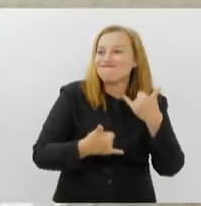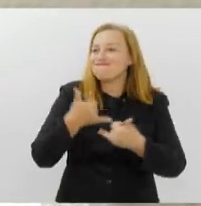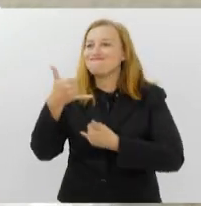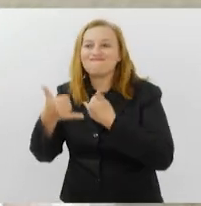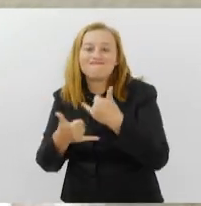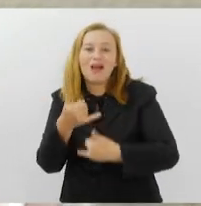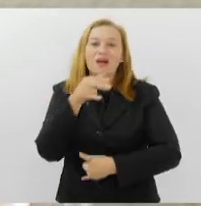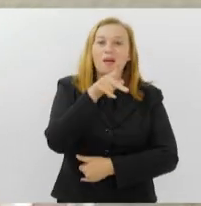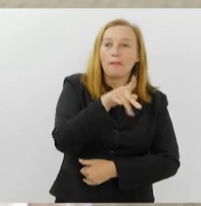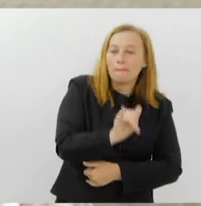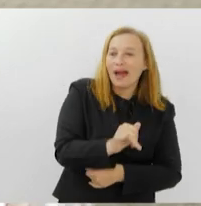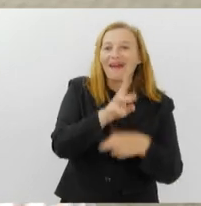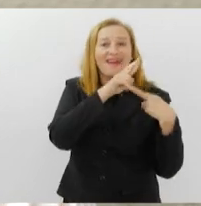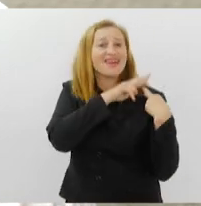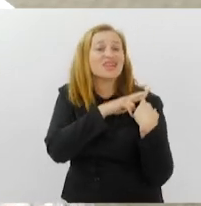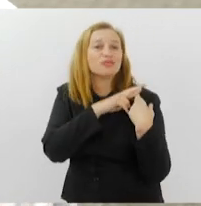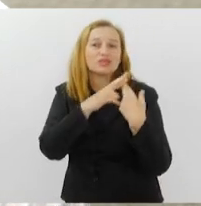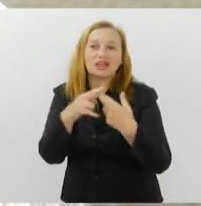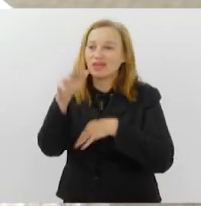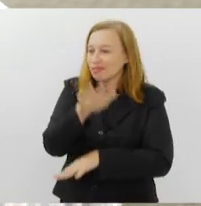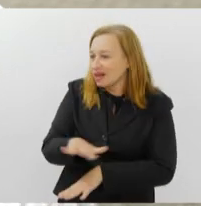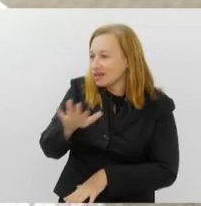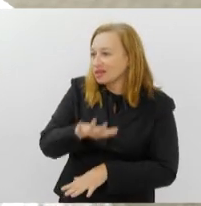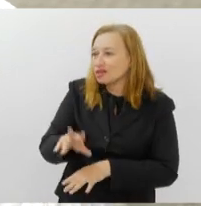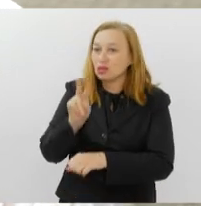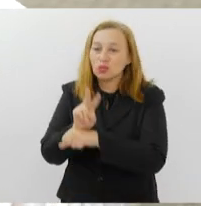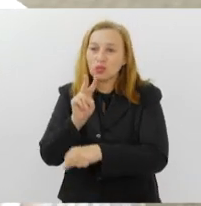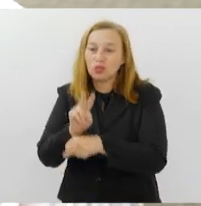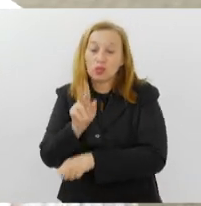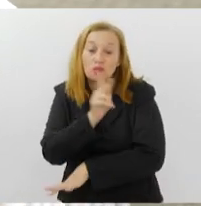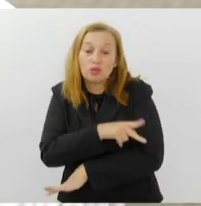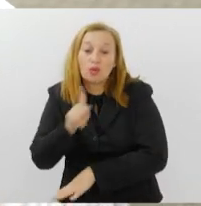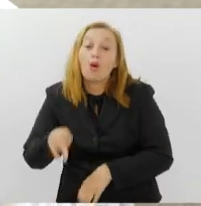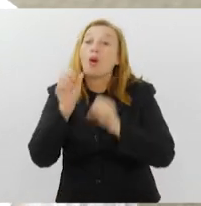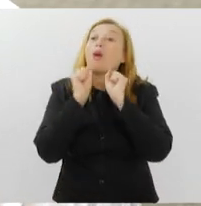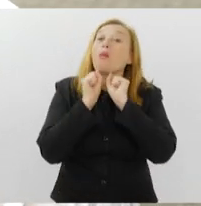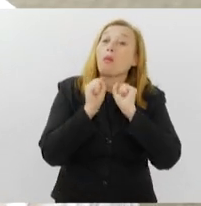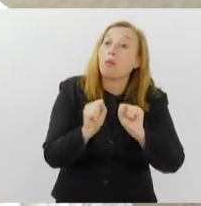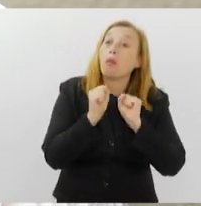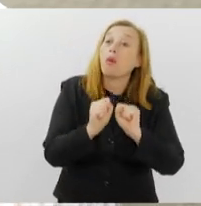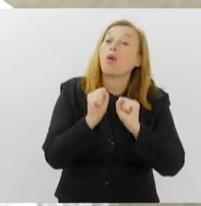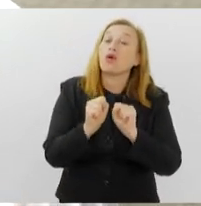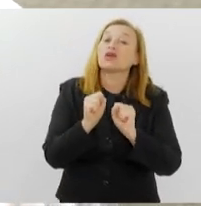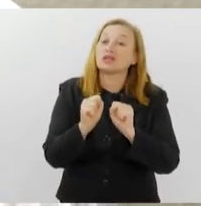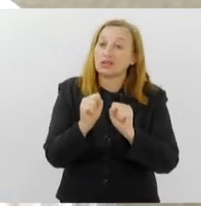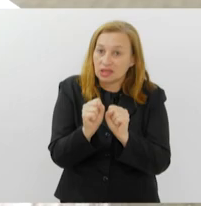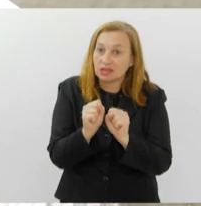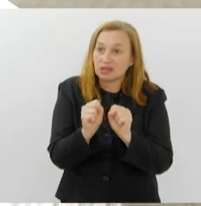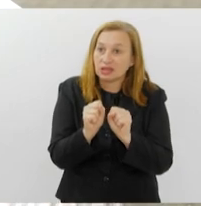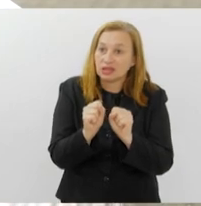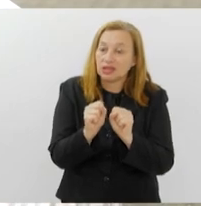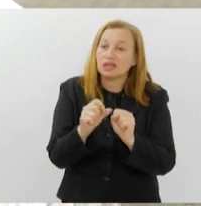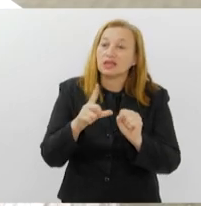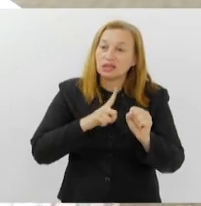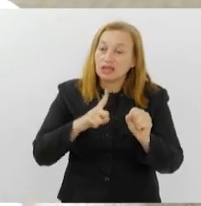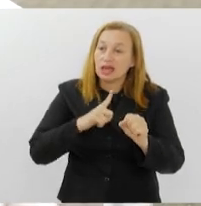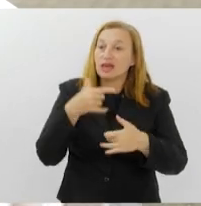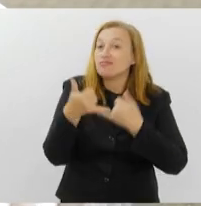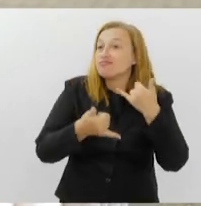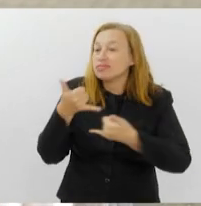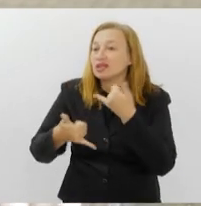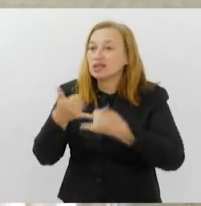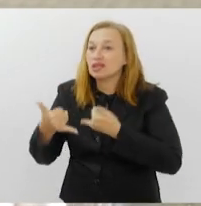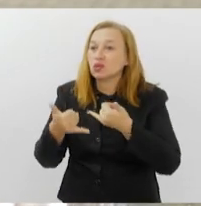os pais responsáveis, cuidadores, professores, possam ao máximo ter brincadeiras e